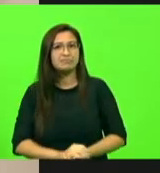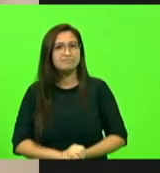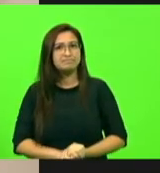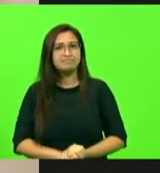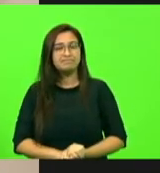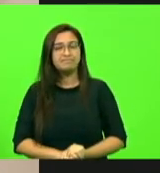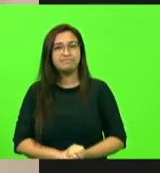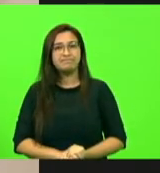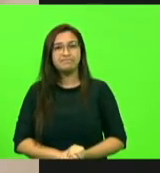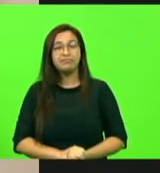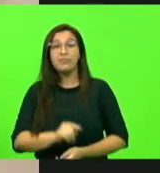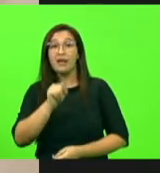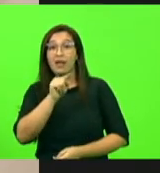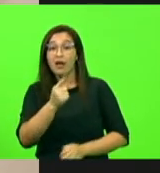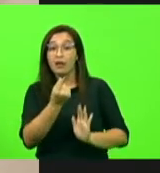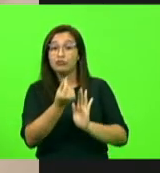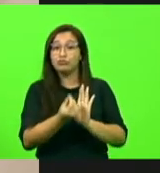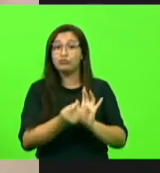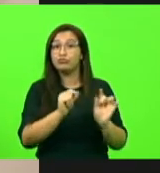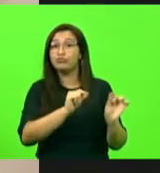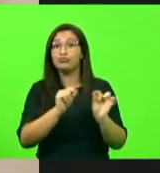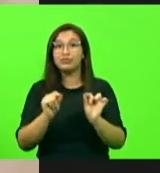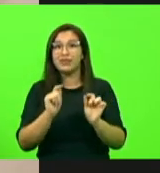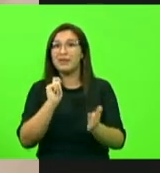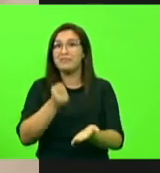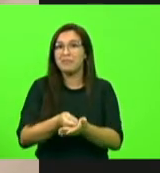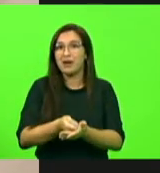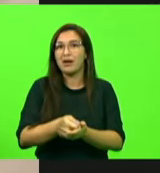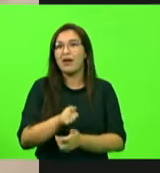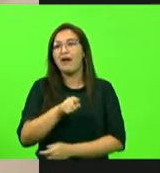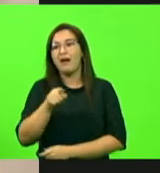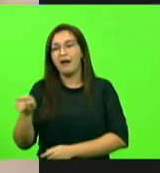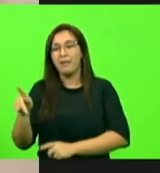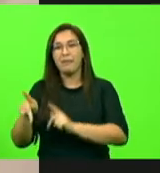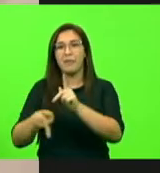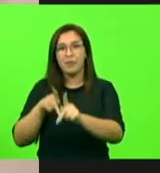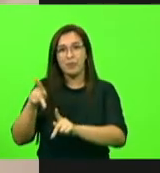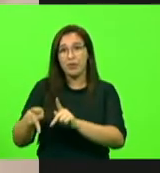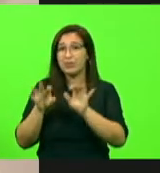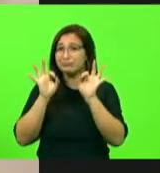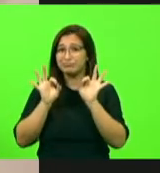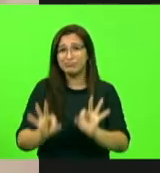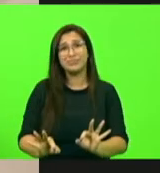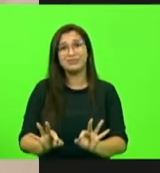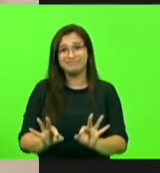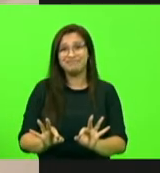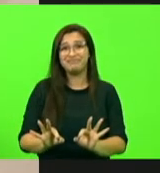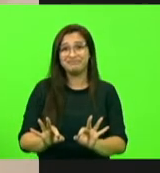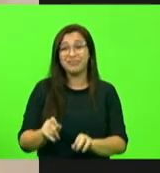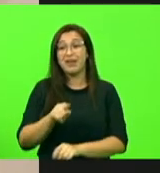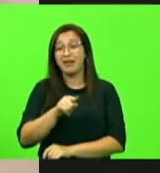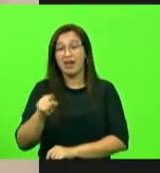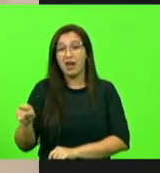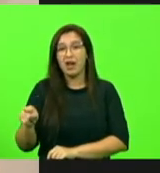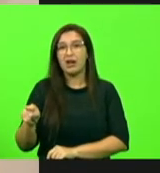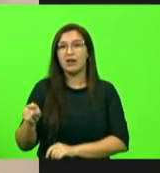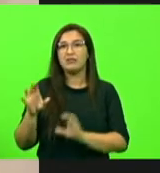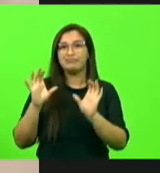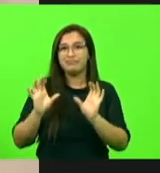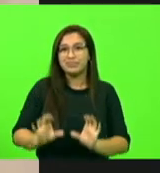Esse dinheiro vai sair do bolso do contribuinte com a mais absoluta certeza. Ela vai sair do bolso do cidadão